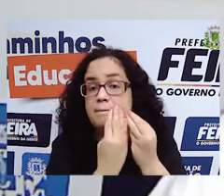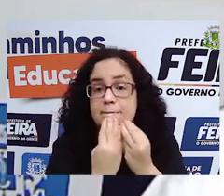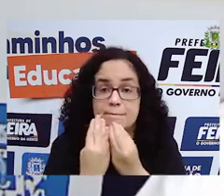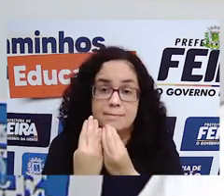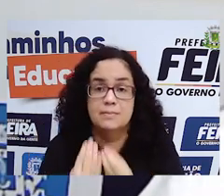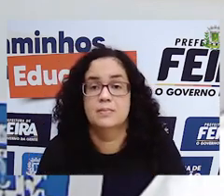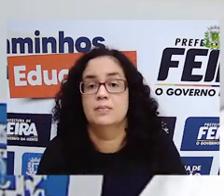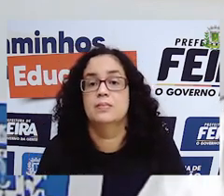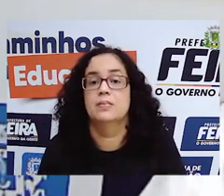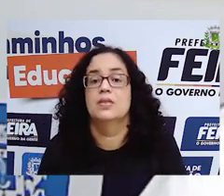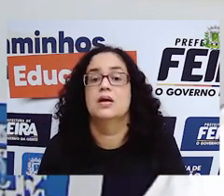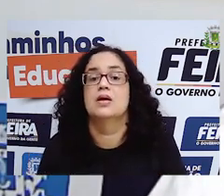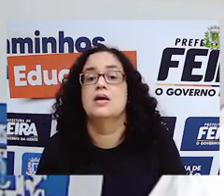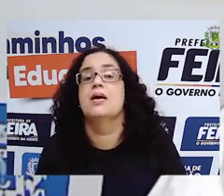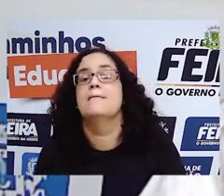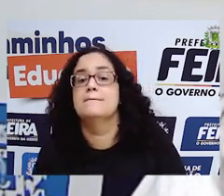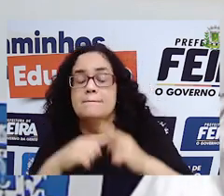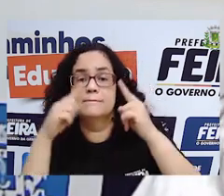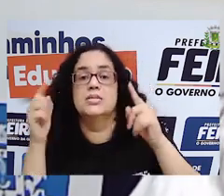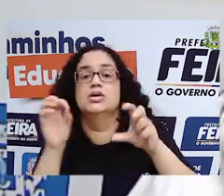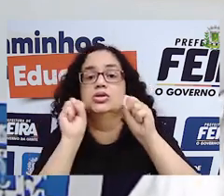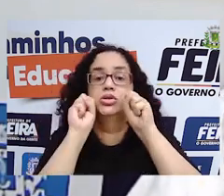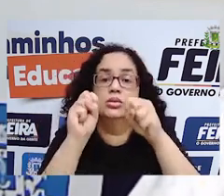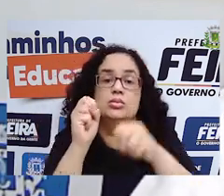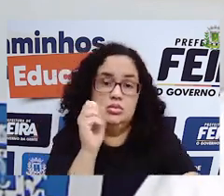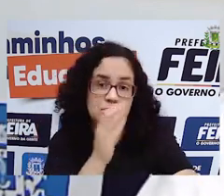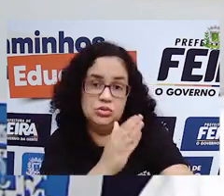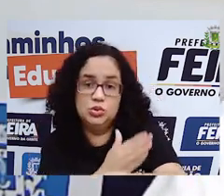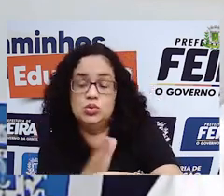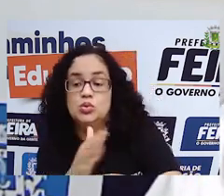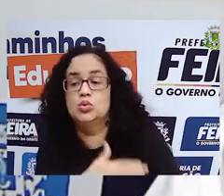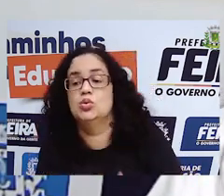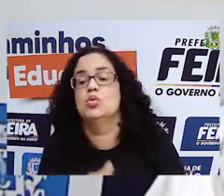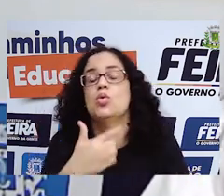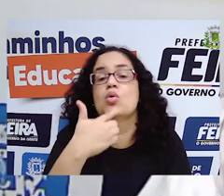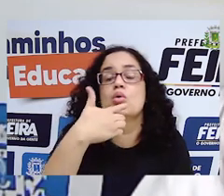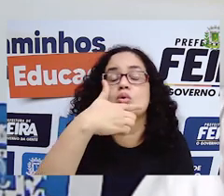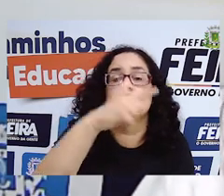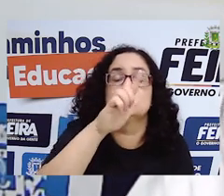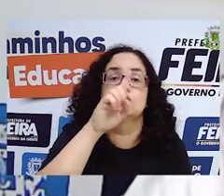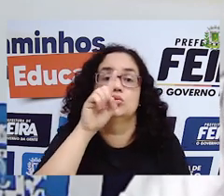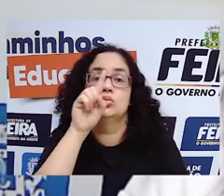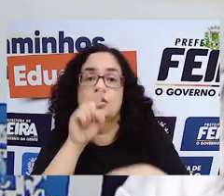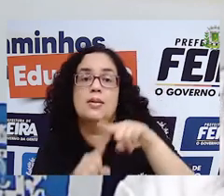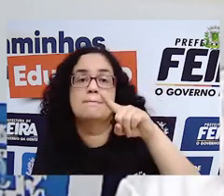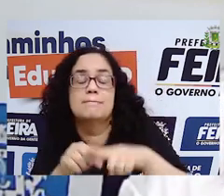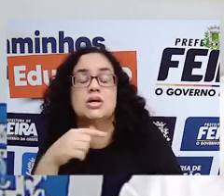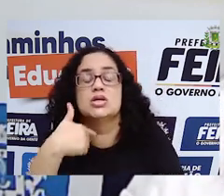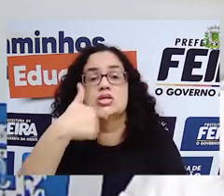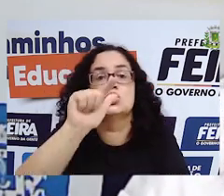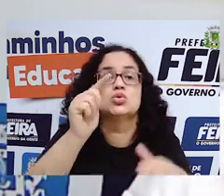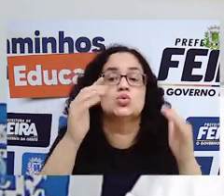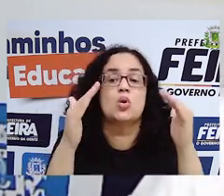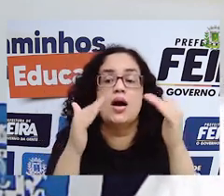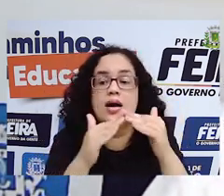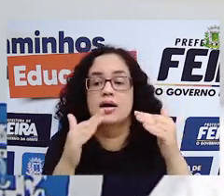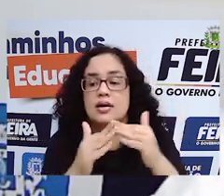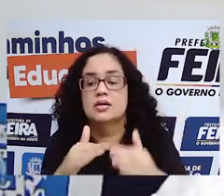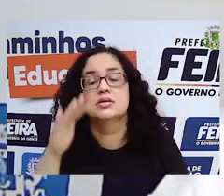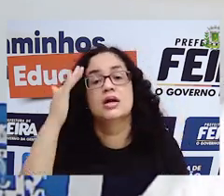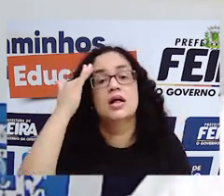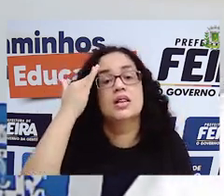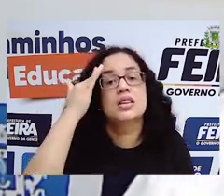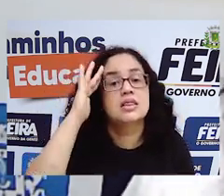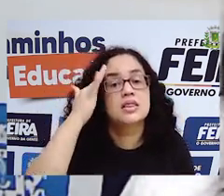tecido. Mas você pode tentar, né? Com outros tipos de materiais aí em sua casa. Entendeu? Tentar com